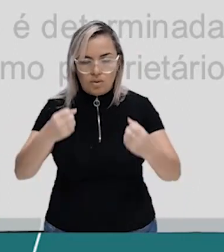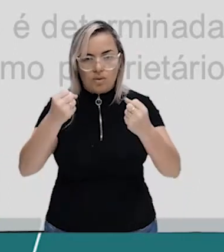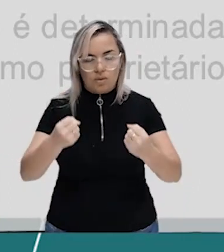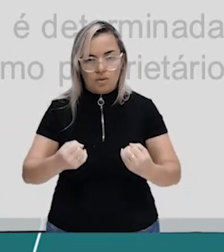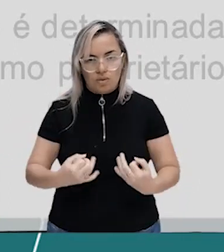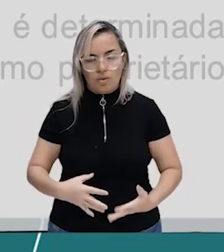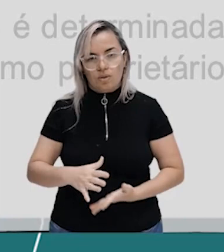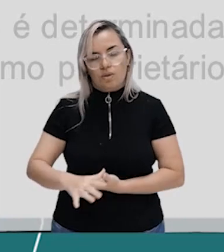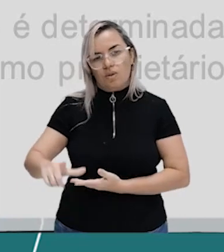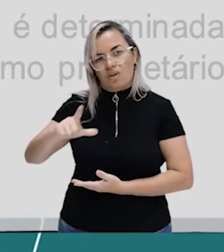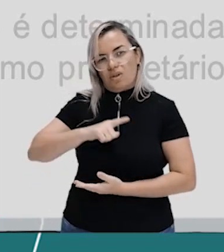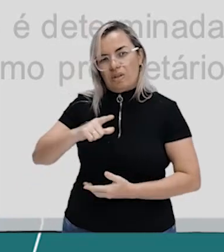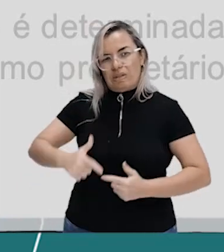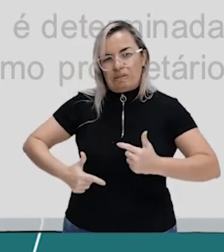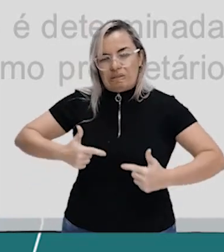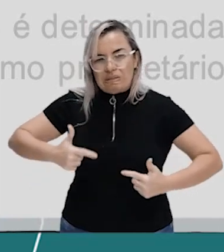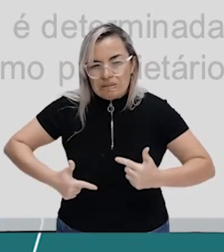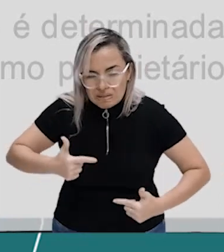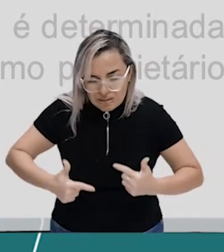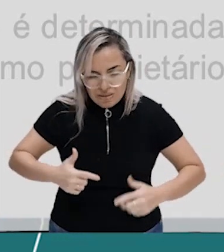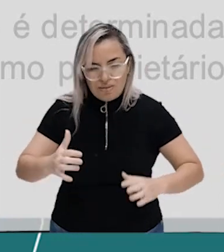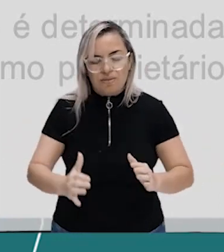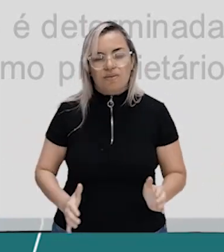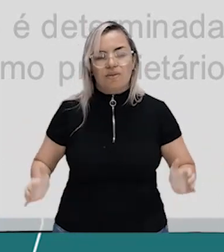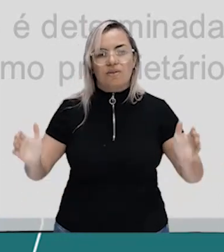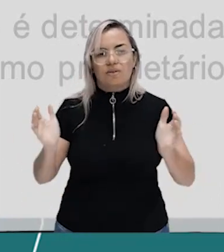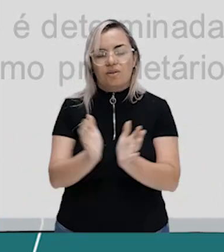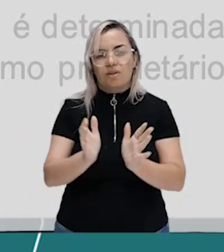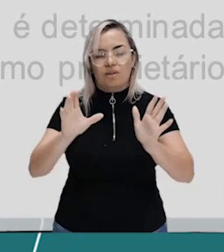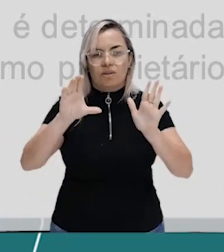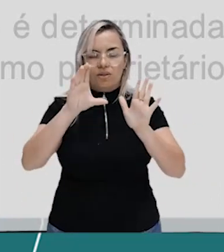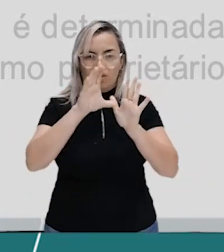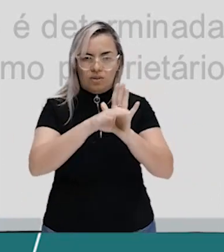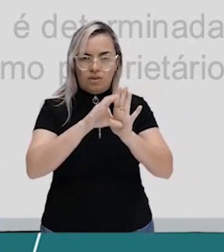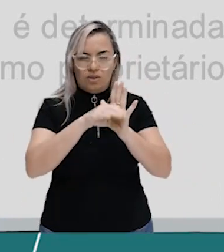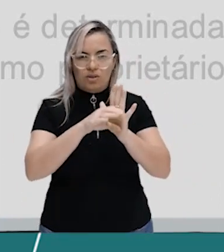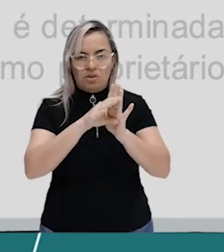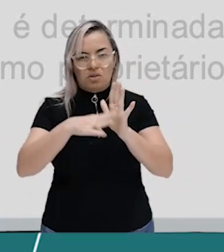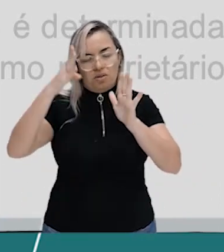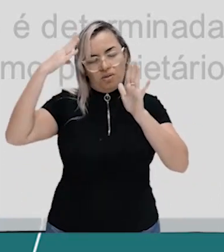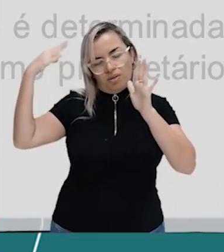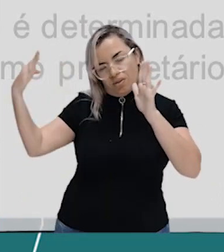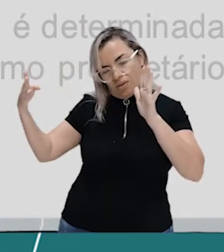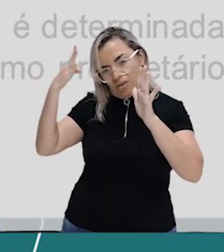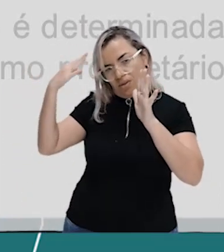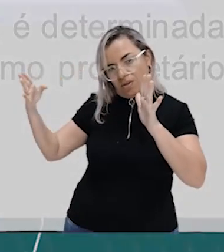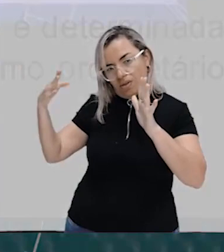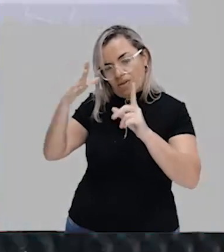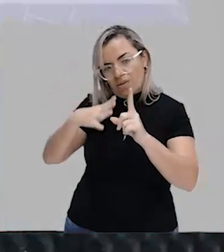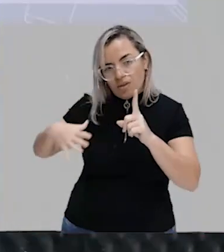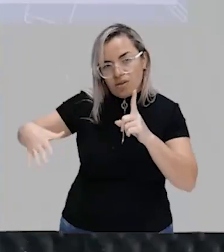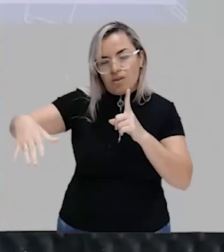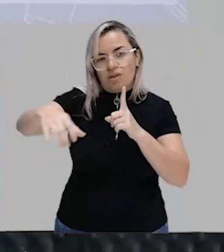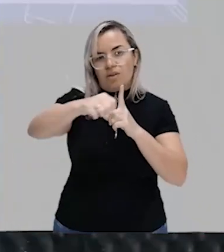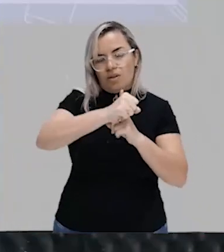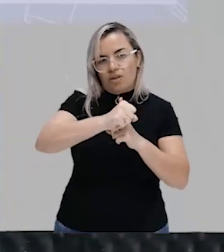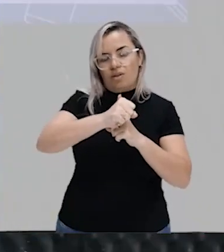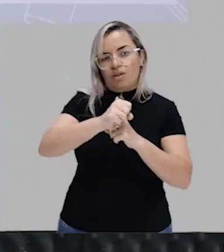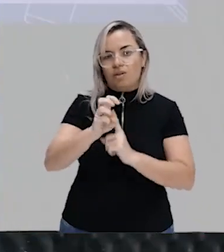da luta de classes, que é o conceito mais famoso da sociologia de Marx.